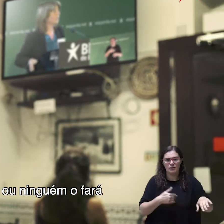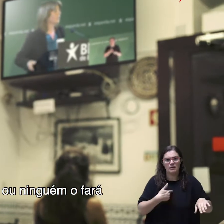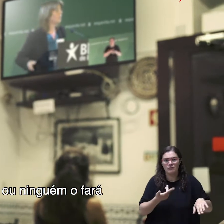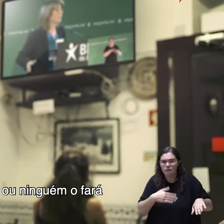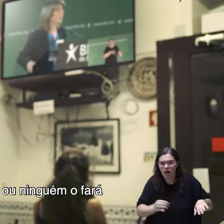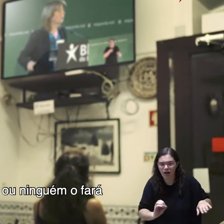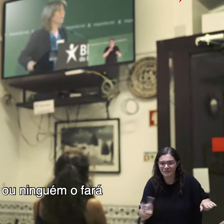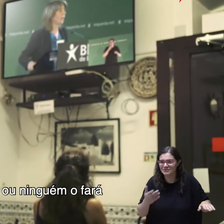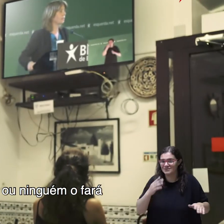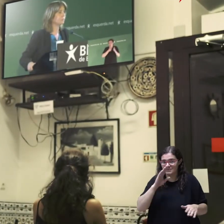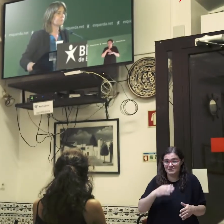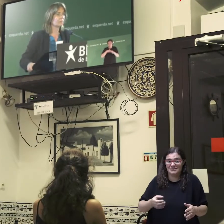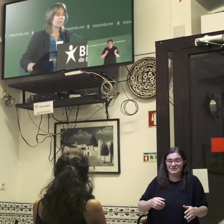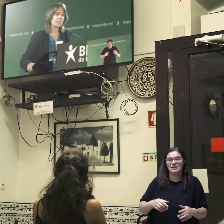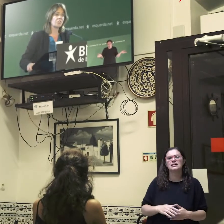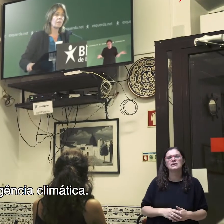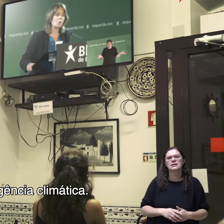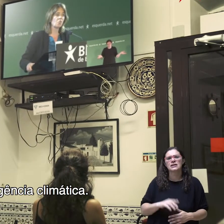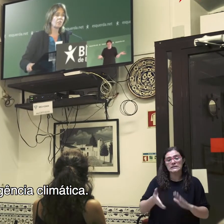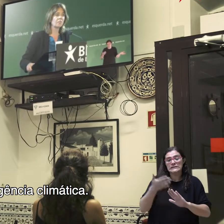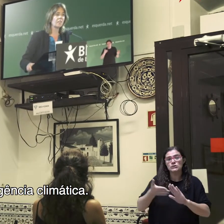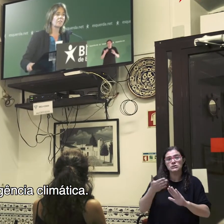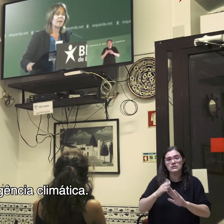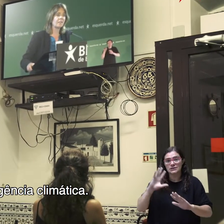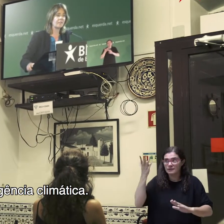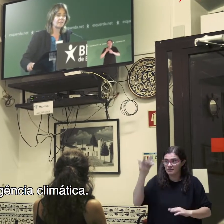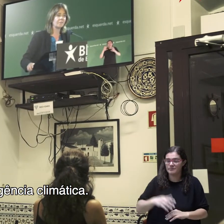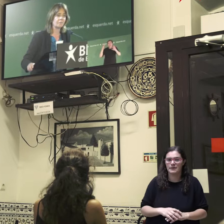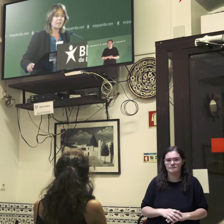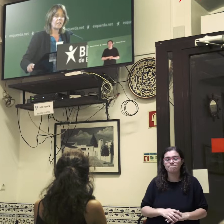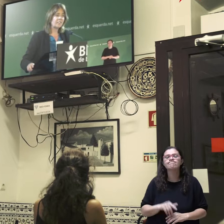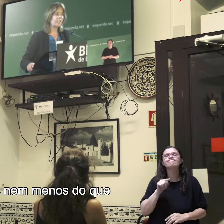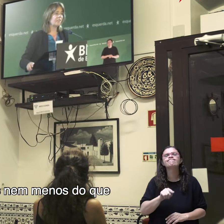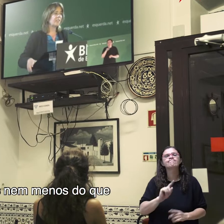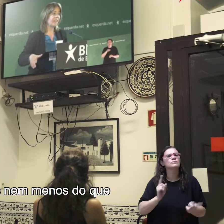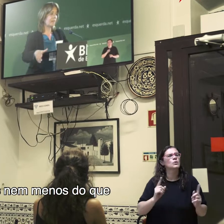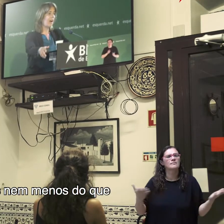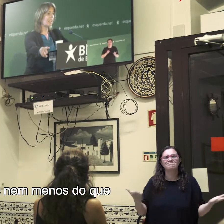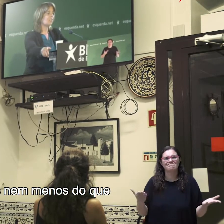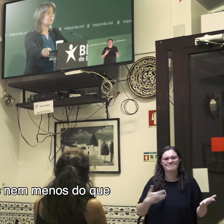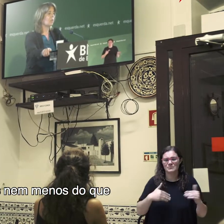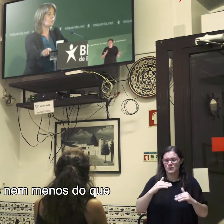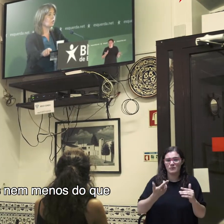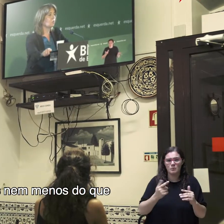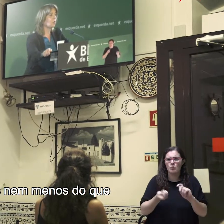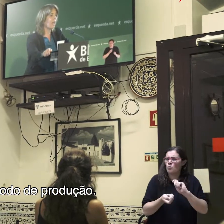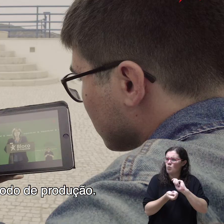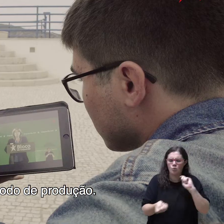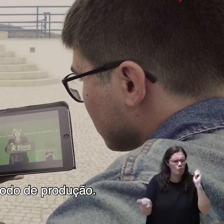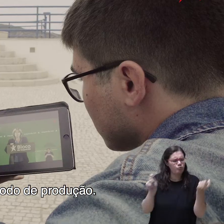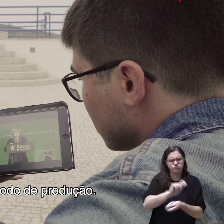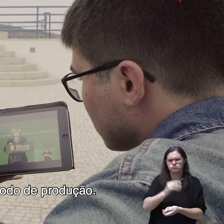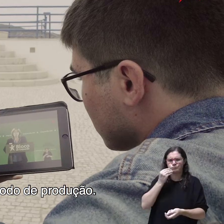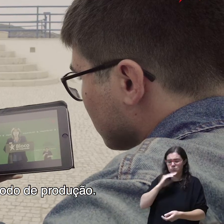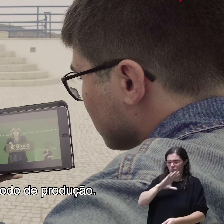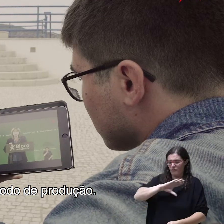esquerda ou ninguém fará. E que se chama urgência climática. E que significa nem mais nem menos de que mudar